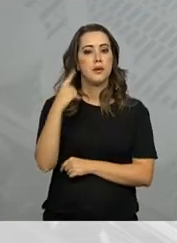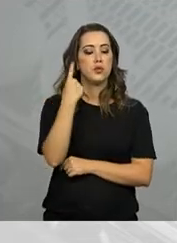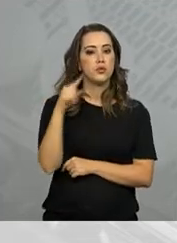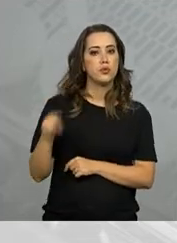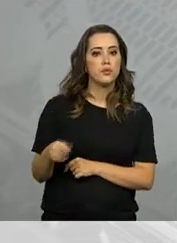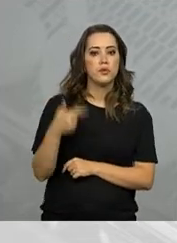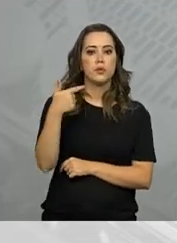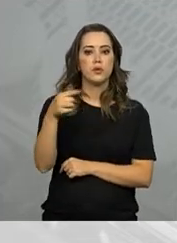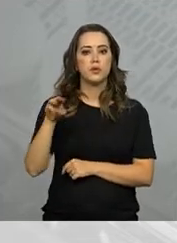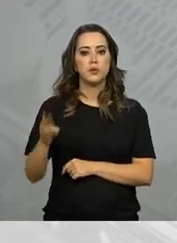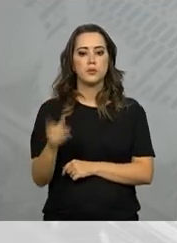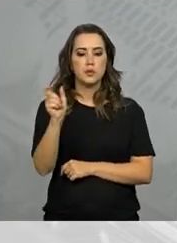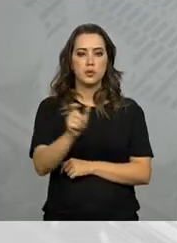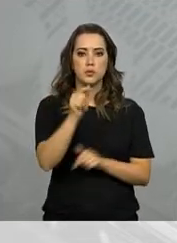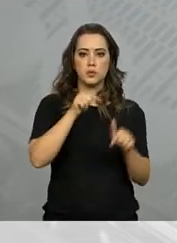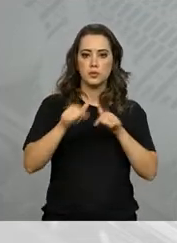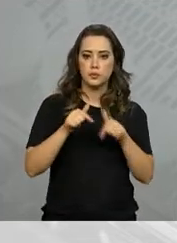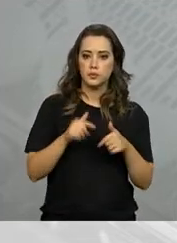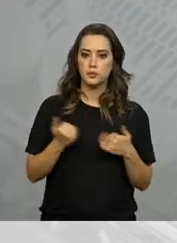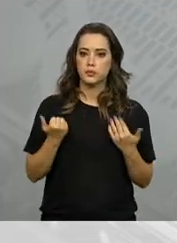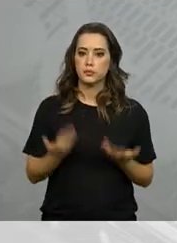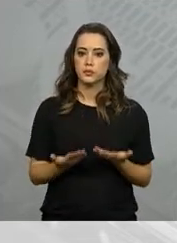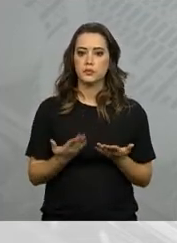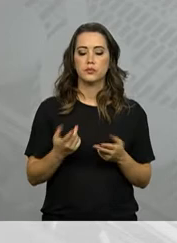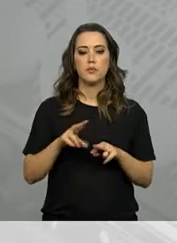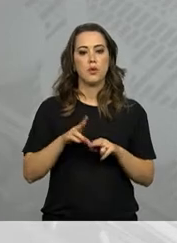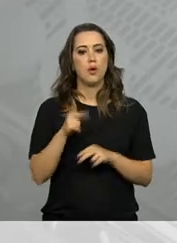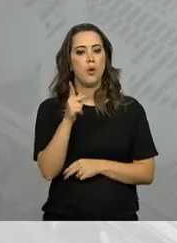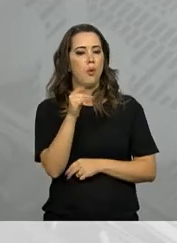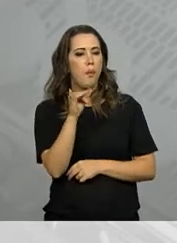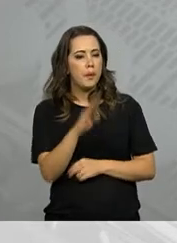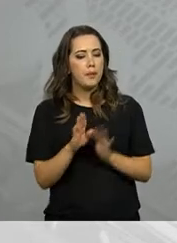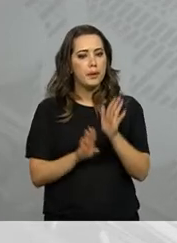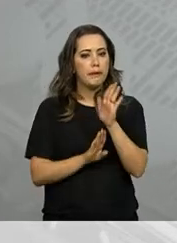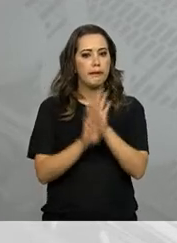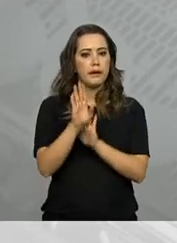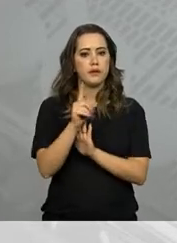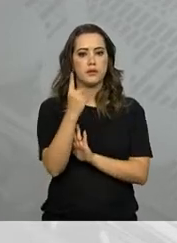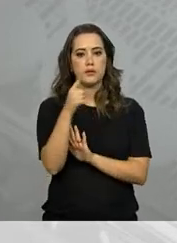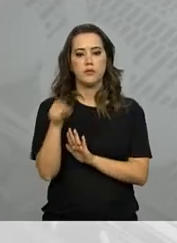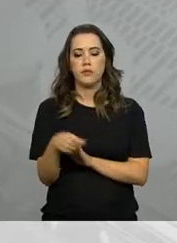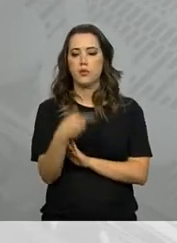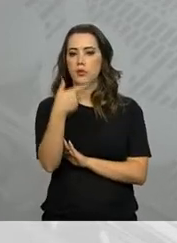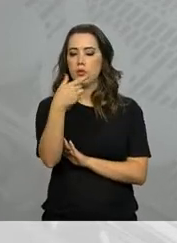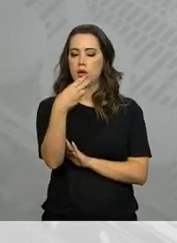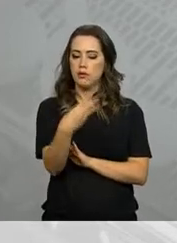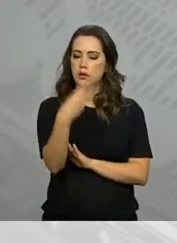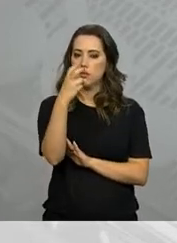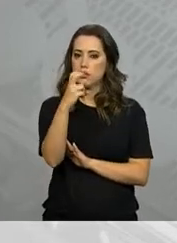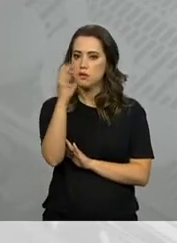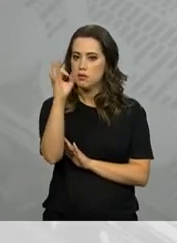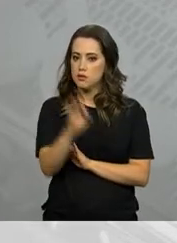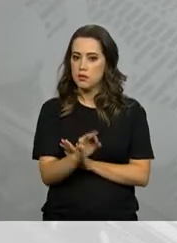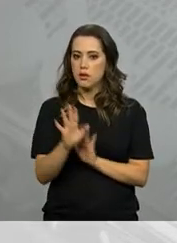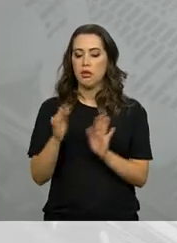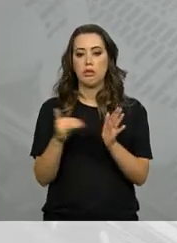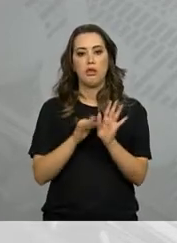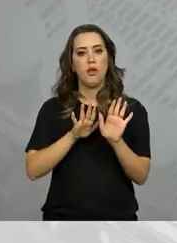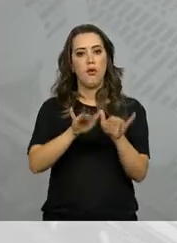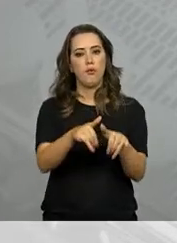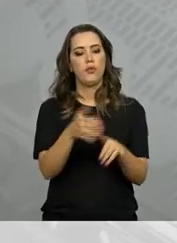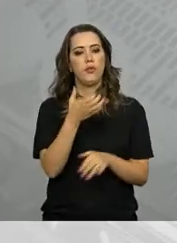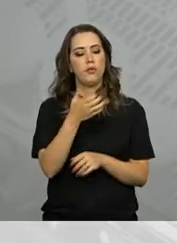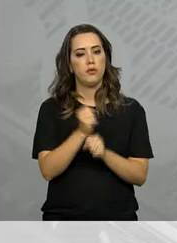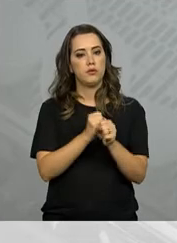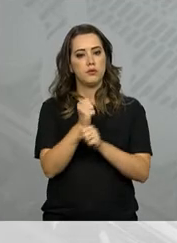milhão e 200 mil trabalhadores. Enquanto o PIB deve crescer 1,35% até o final do ano, o